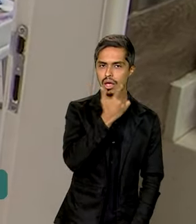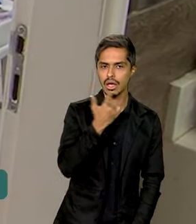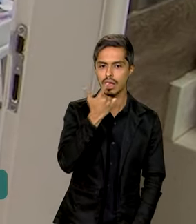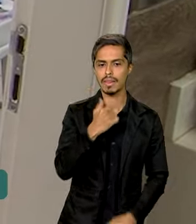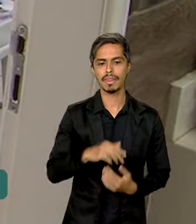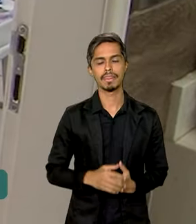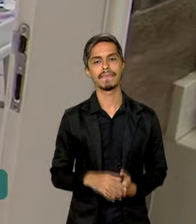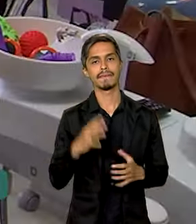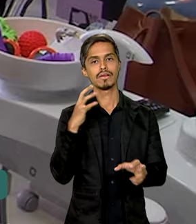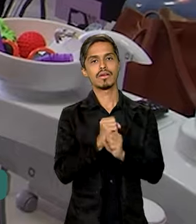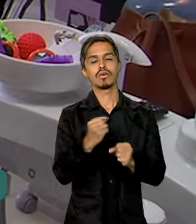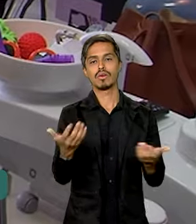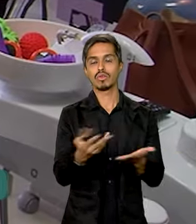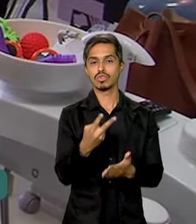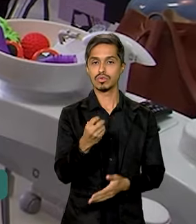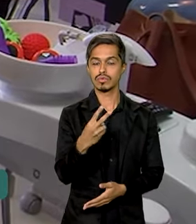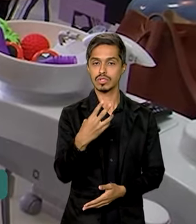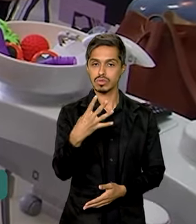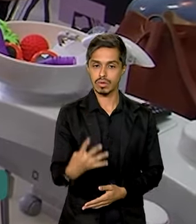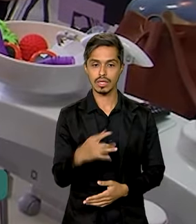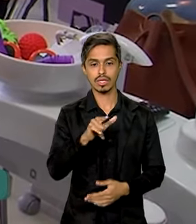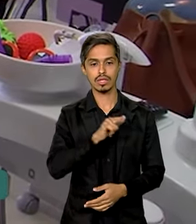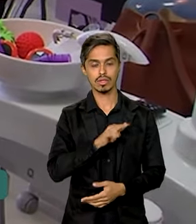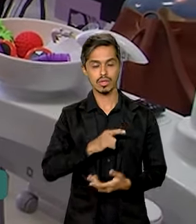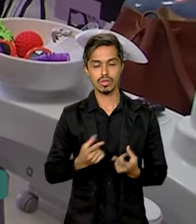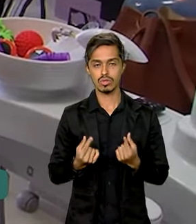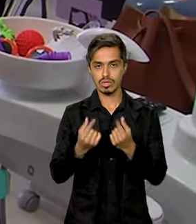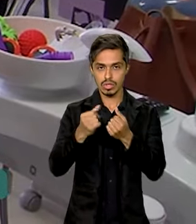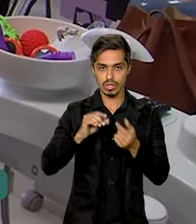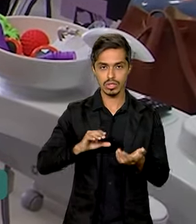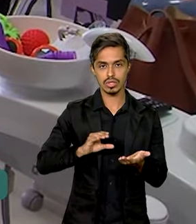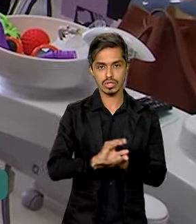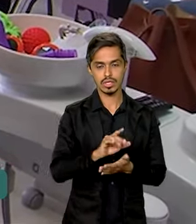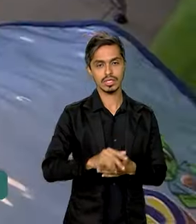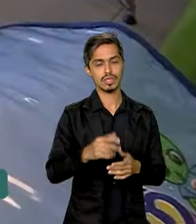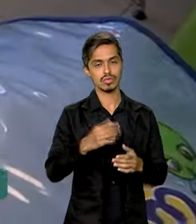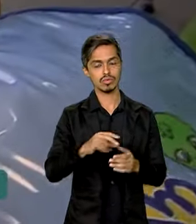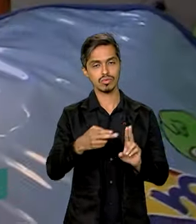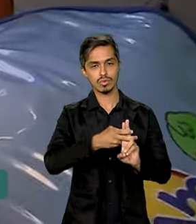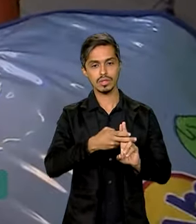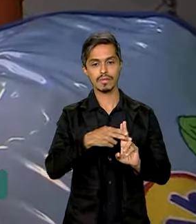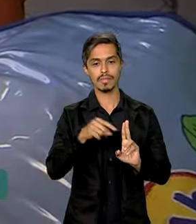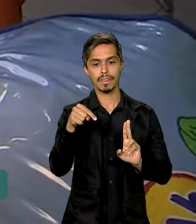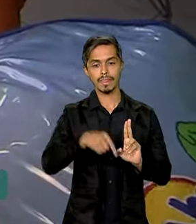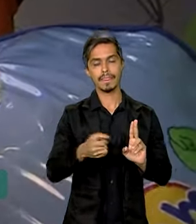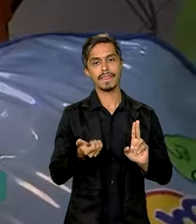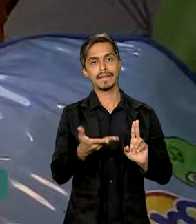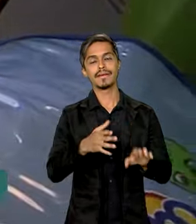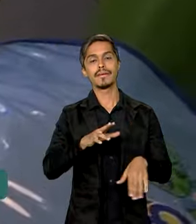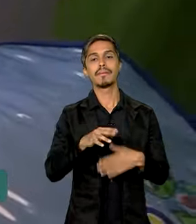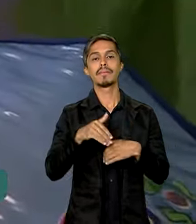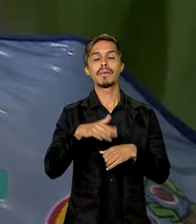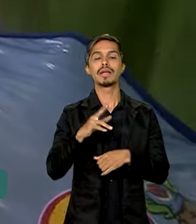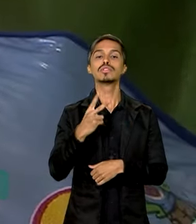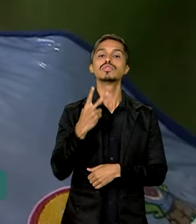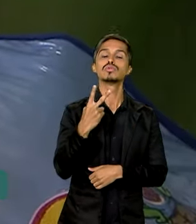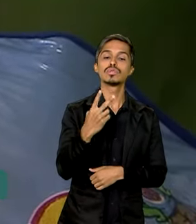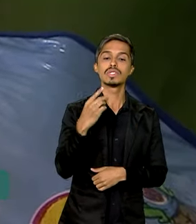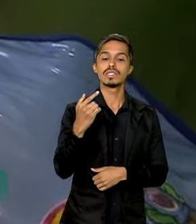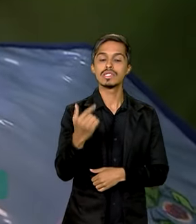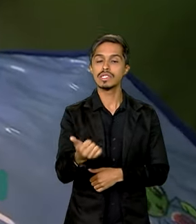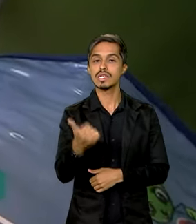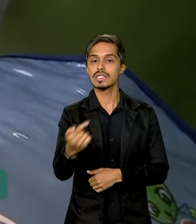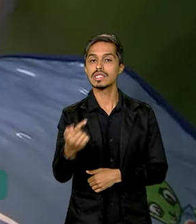em 2024, o Fundo Nacional de Saúde, que financia o SUS, deve receber mais de 217